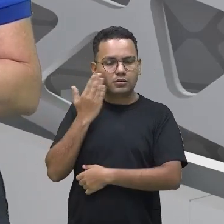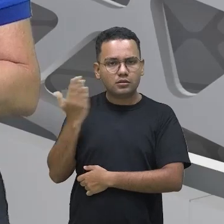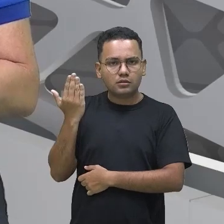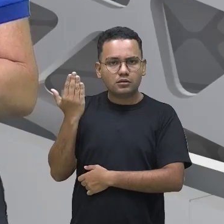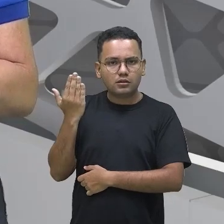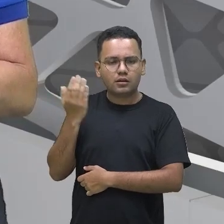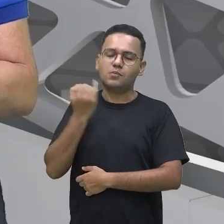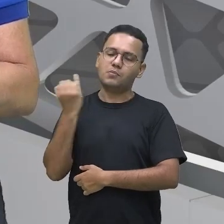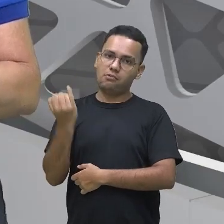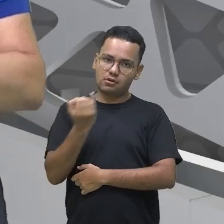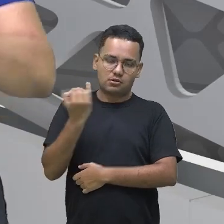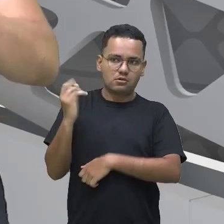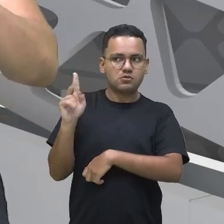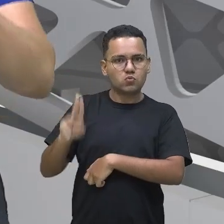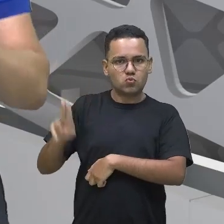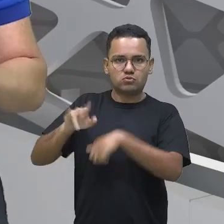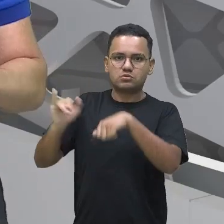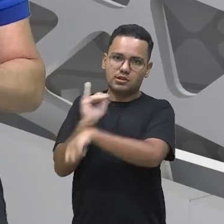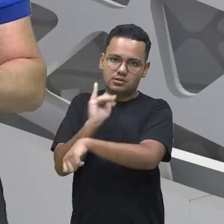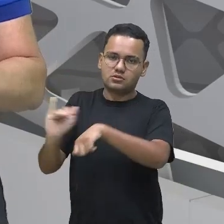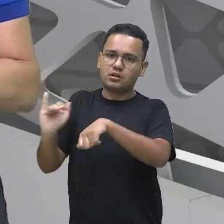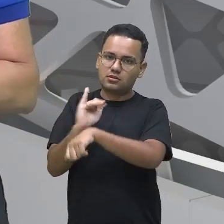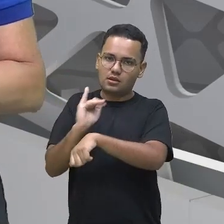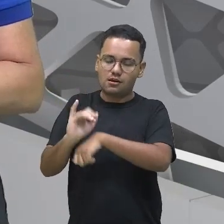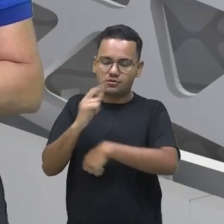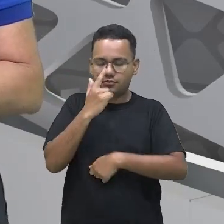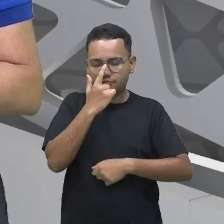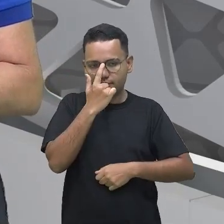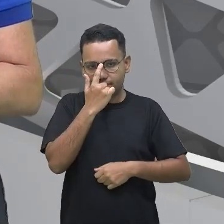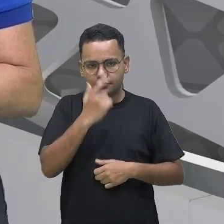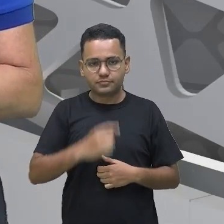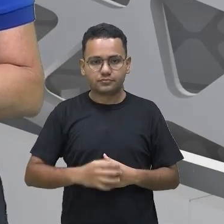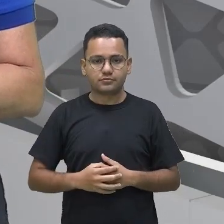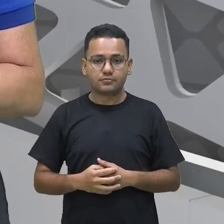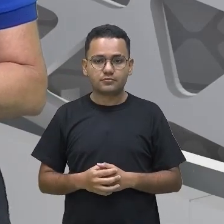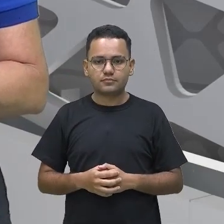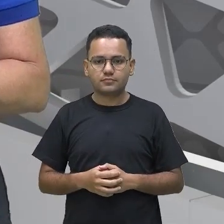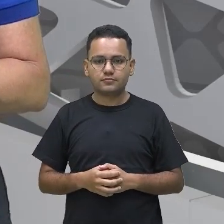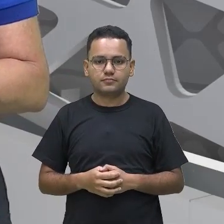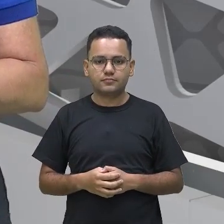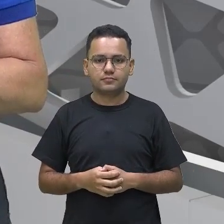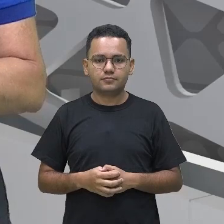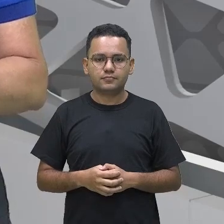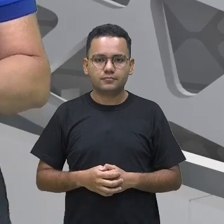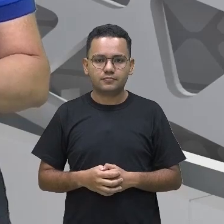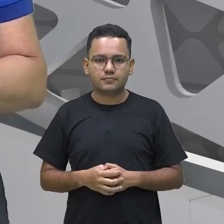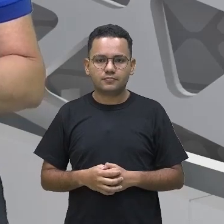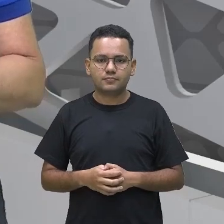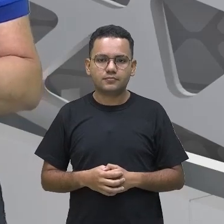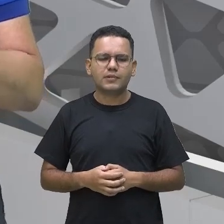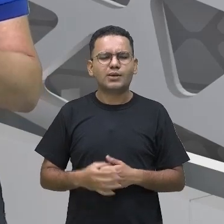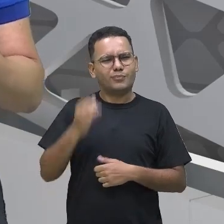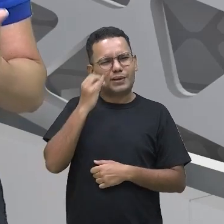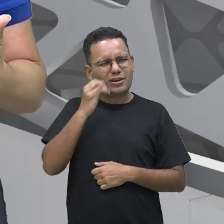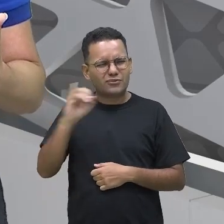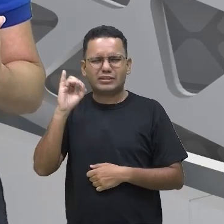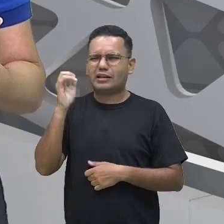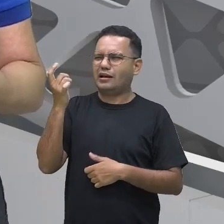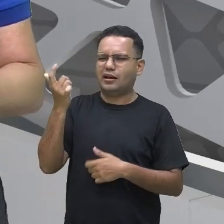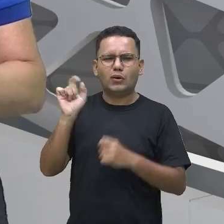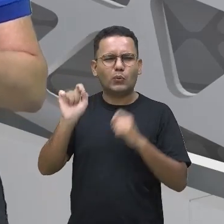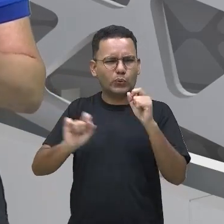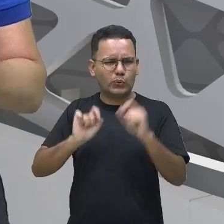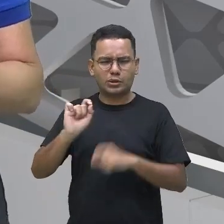fundamental nessa uma área para que ele não fique poluído demais e você não